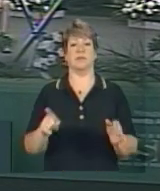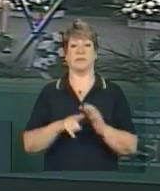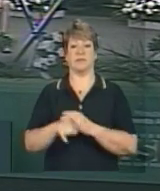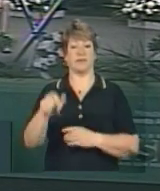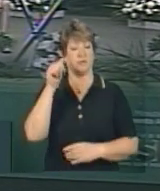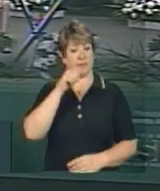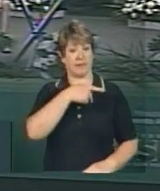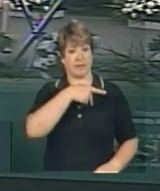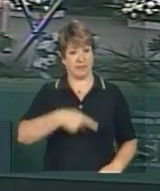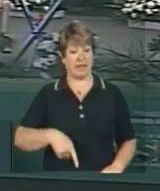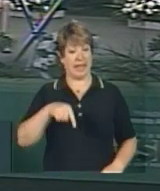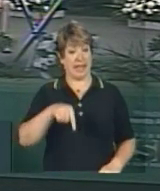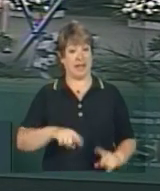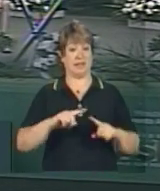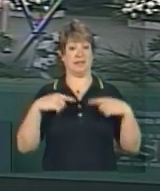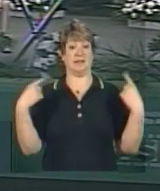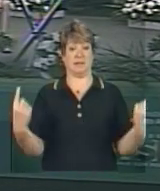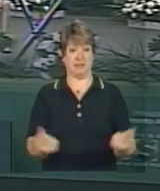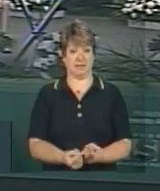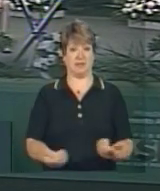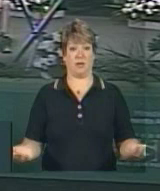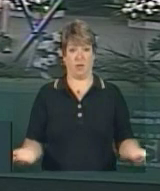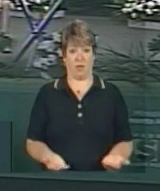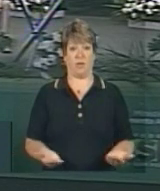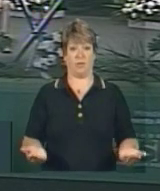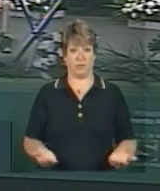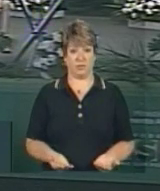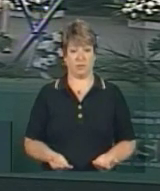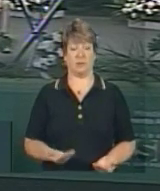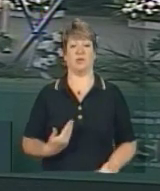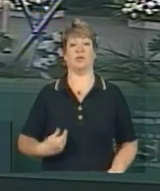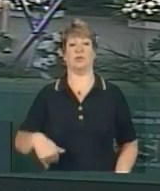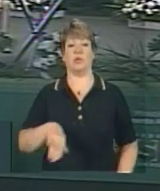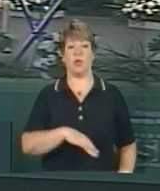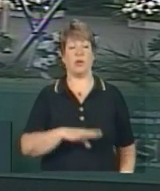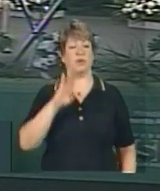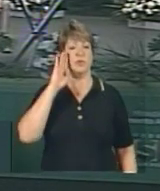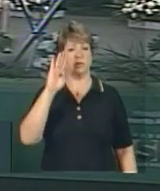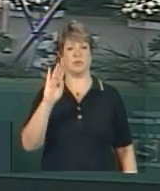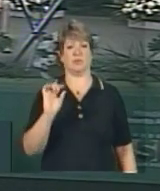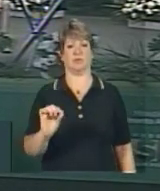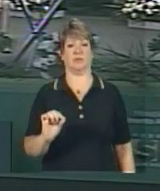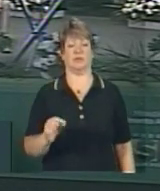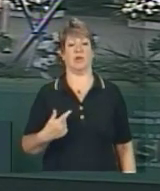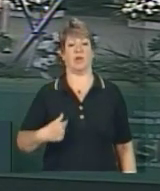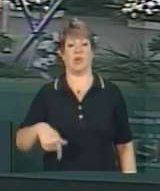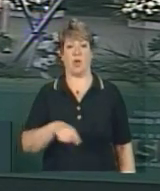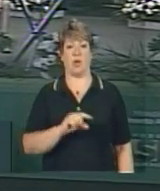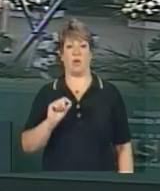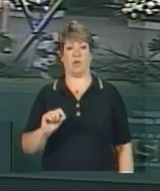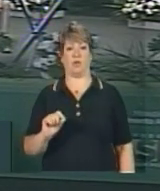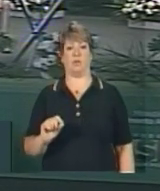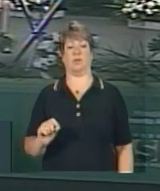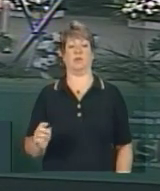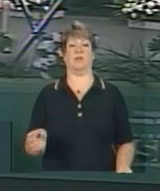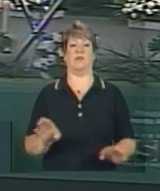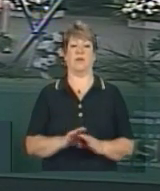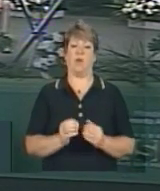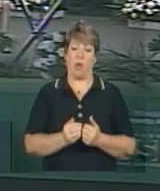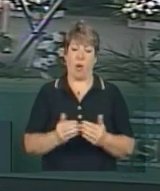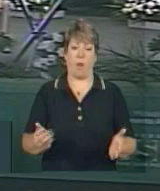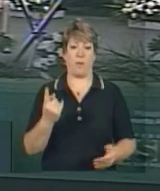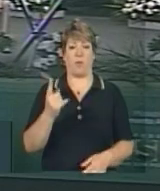senhoras e senhores, nesse evento, nós, há um só tempo, fechamos e abrimos um ciclo, abrimos um